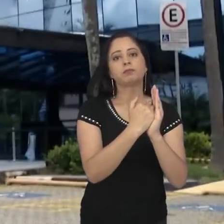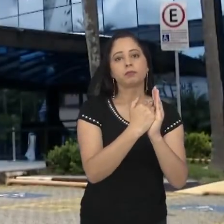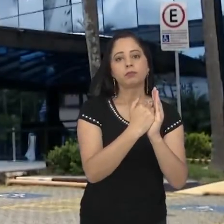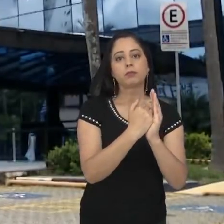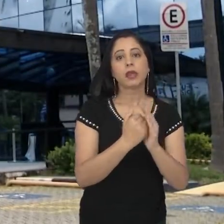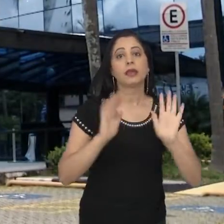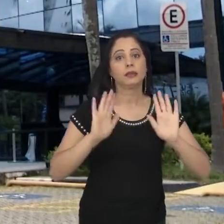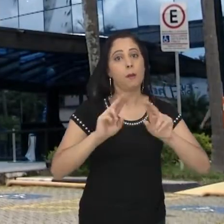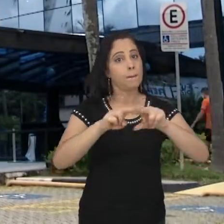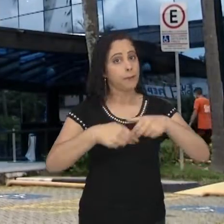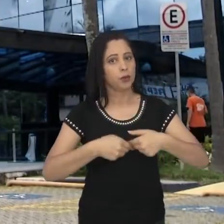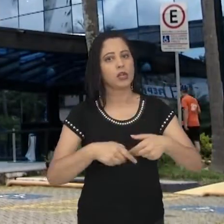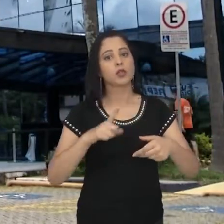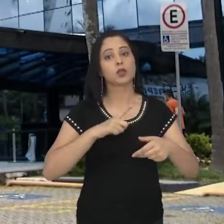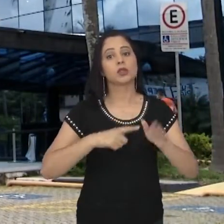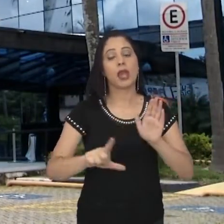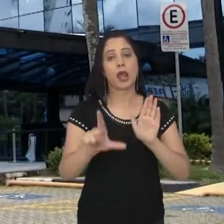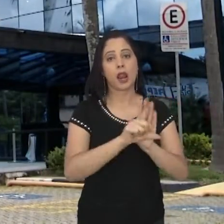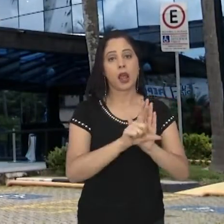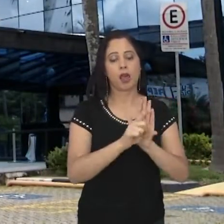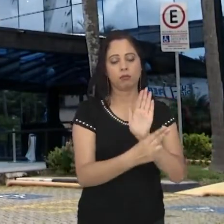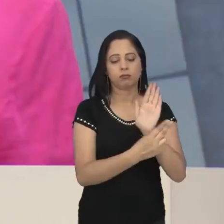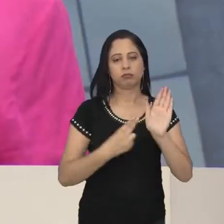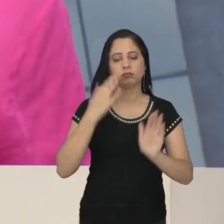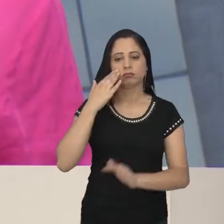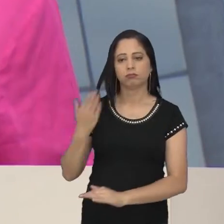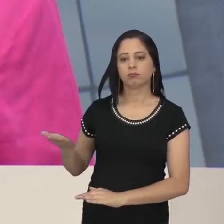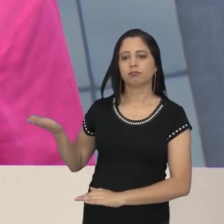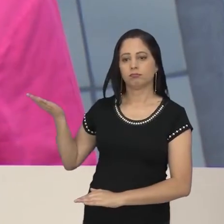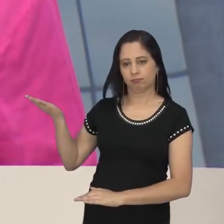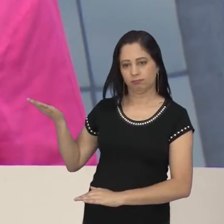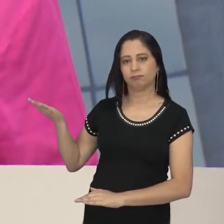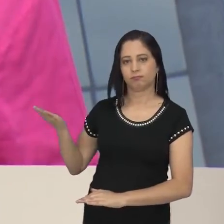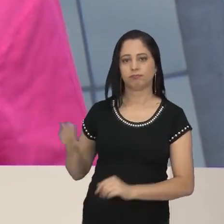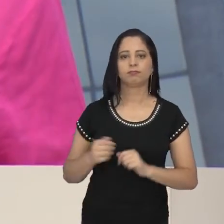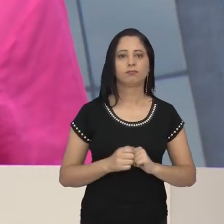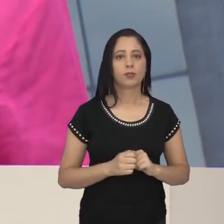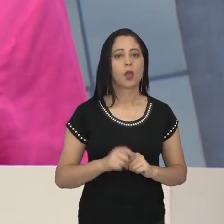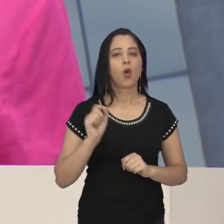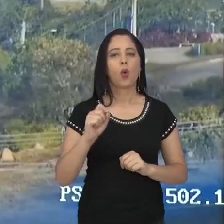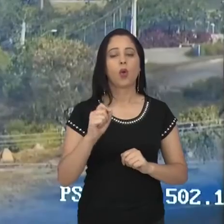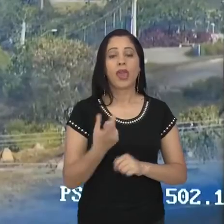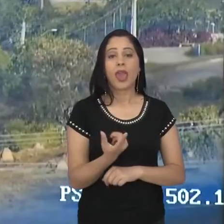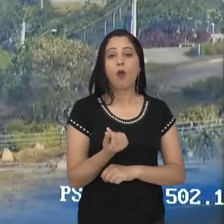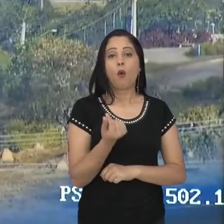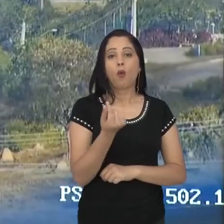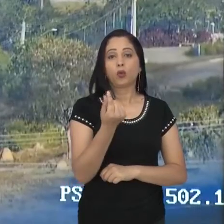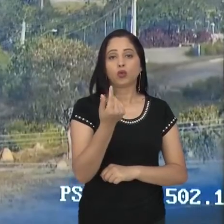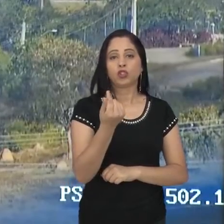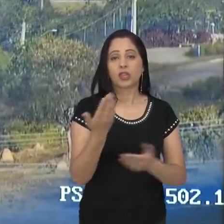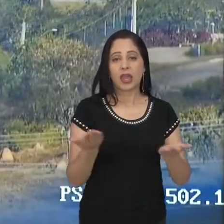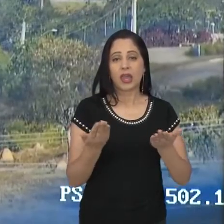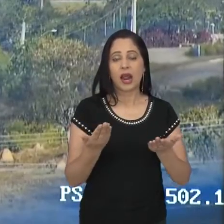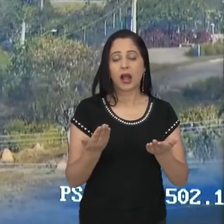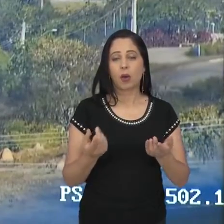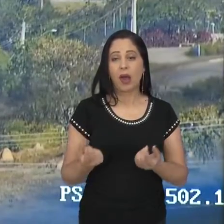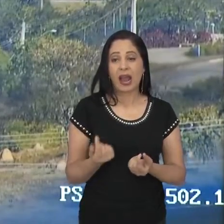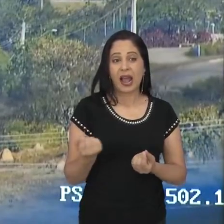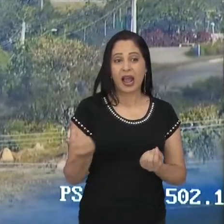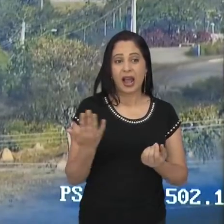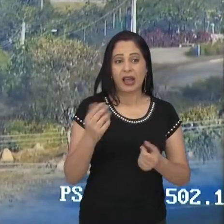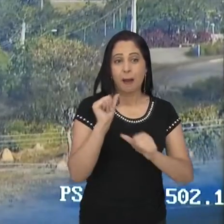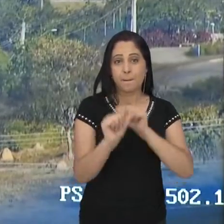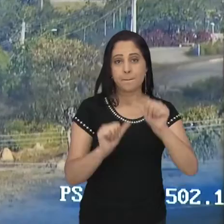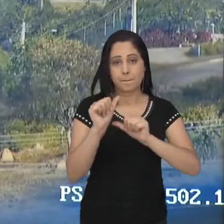diminuir esse problema, entrou em vigor uma lei de autoria da vereadora Dulce Rita, que atualiza o valor da multa nas